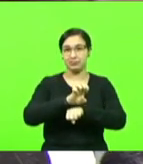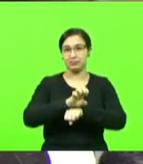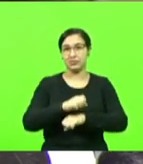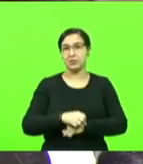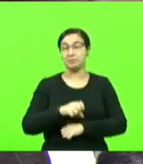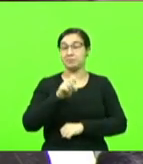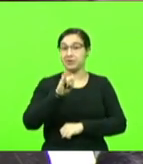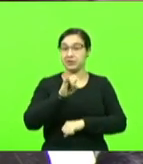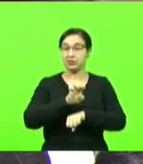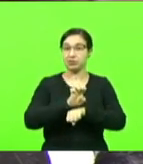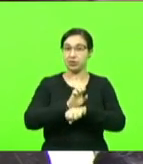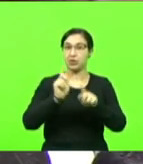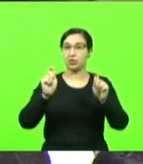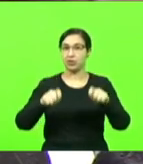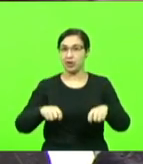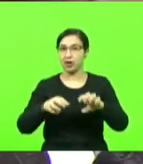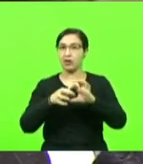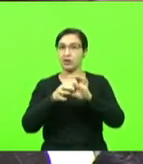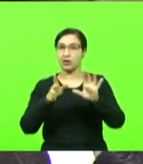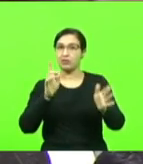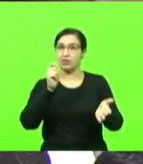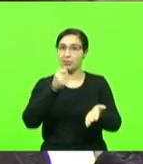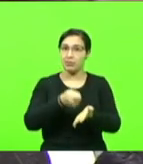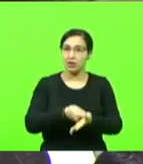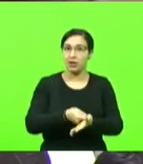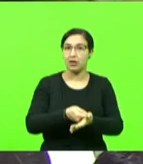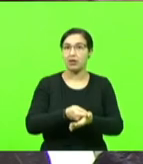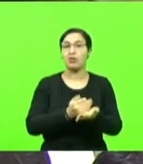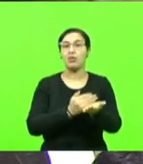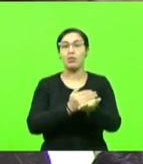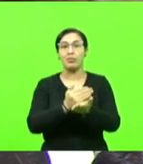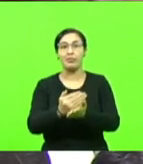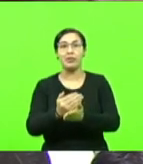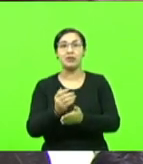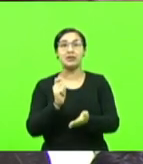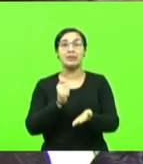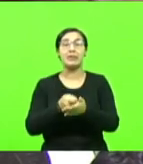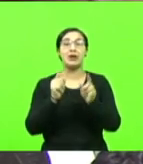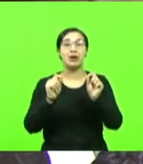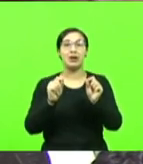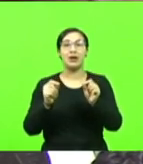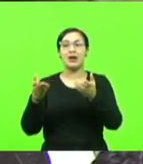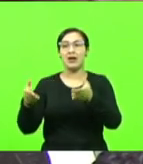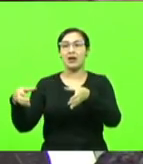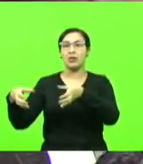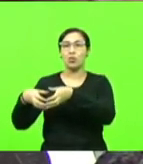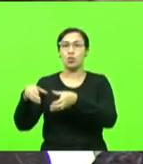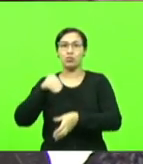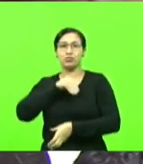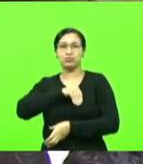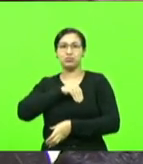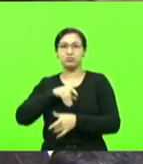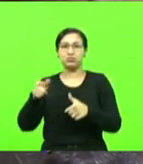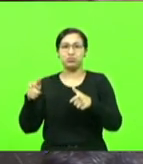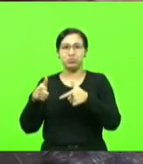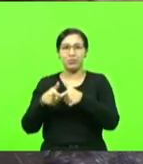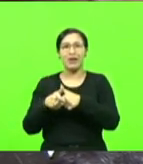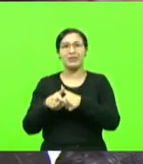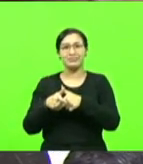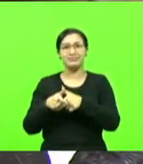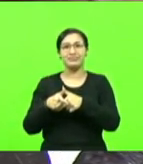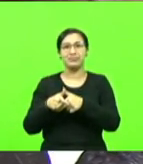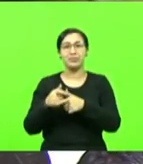condições de pagar, que inicie pagando aqueles que recebem menos. Eu discuto muito pouco isso na minha rede social, até porque, para mim, é